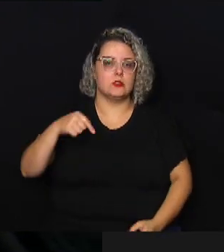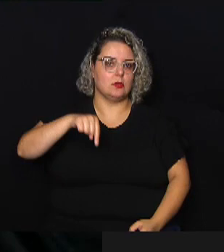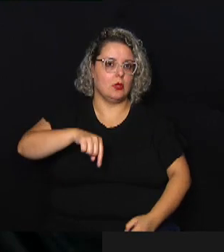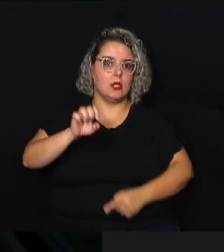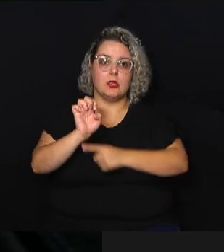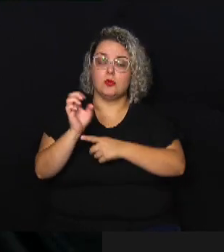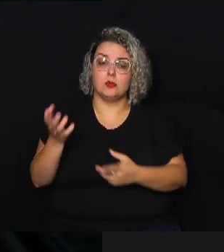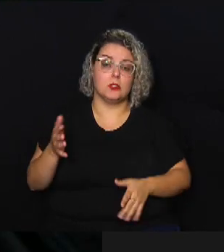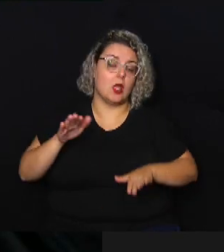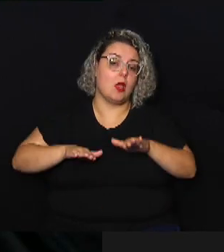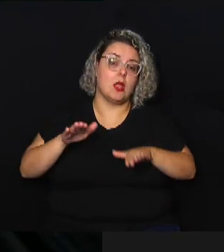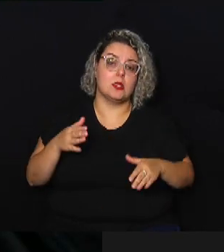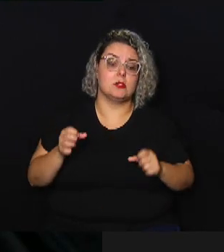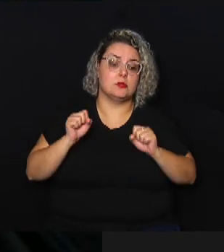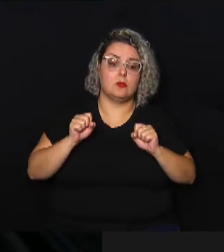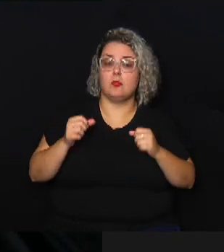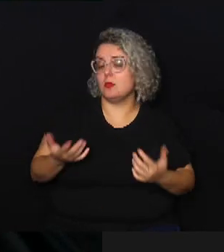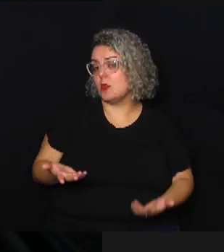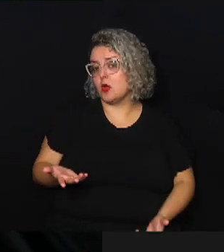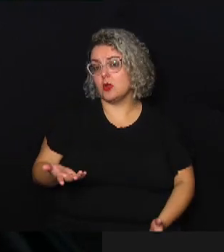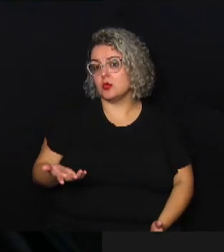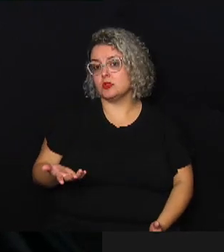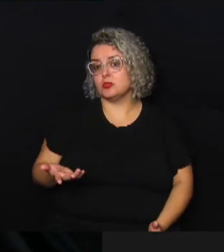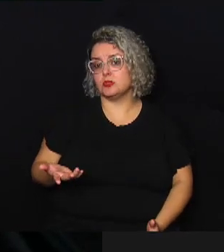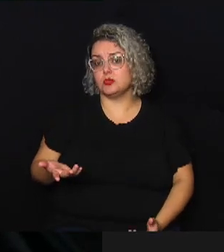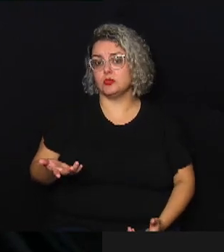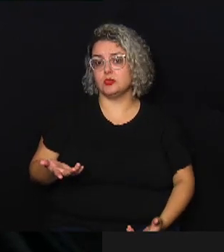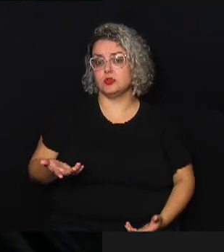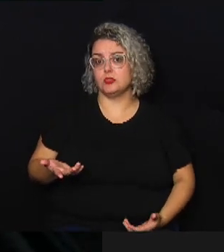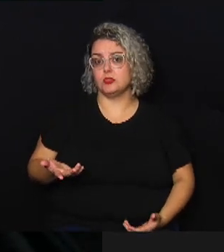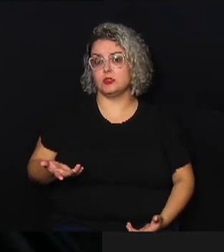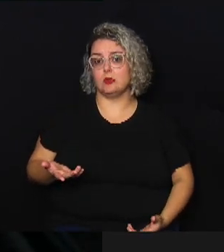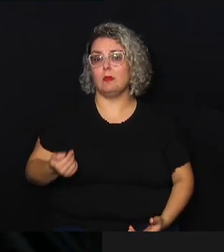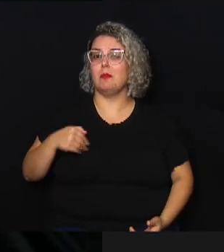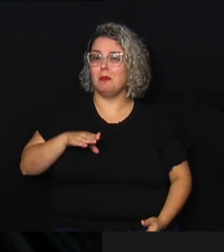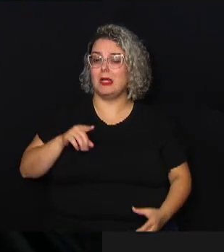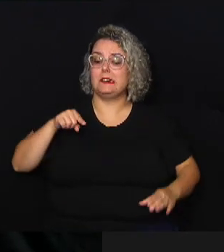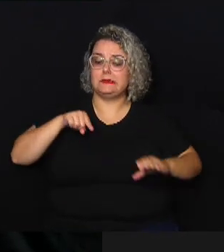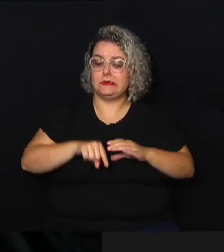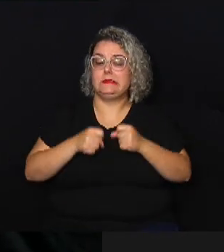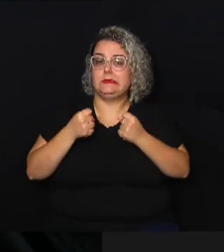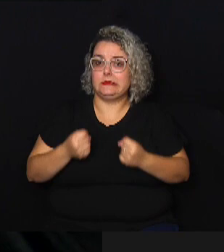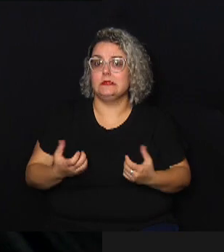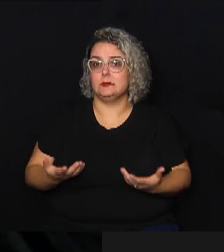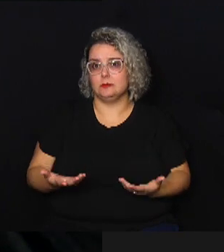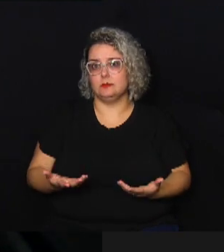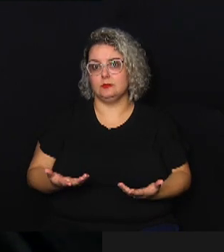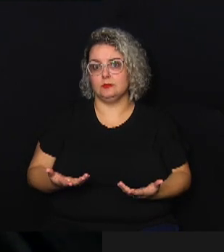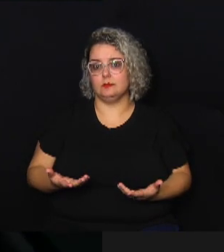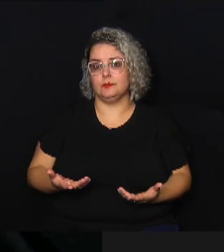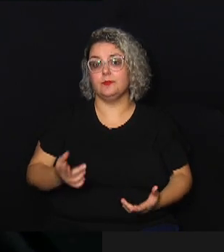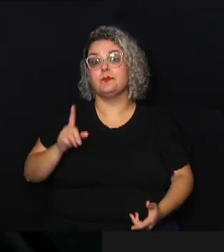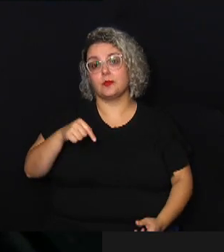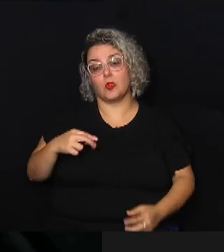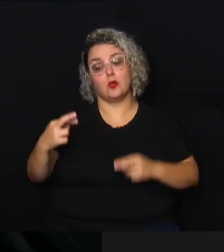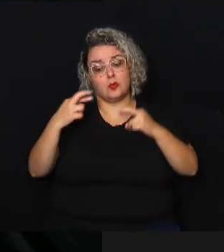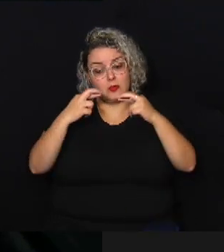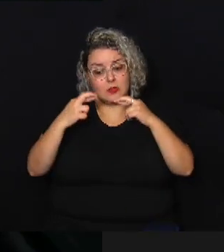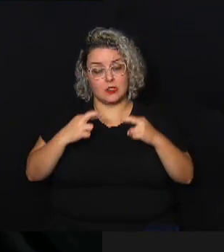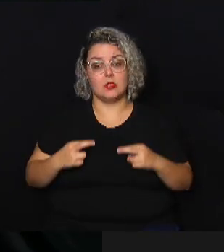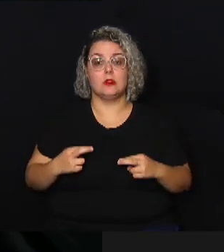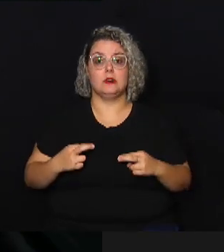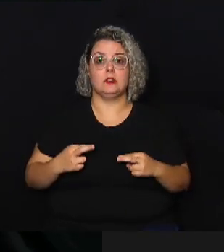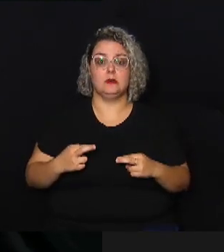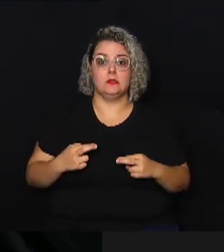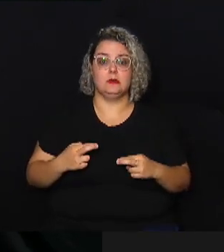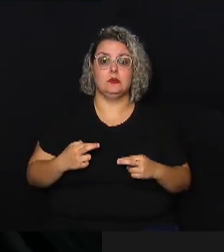podem ser mais intensos que foi o que nós verificamos nestes